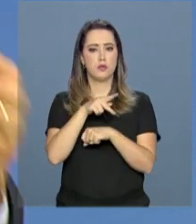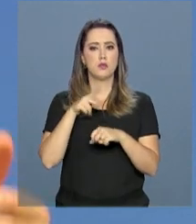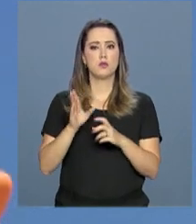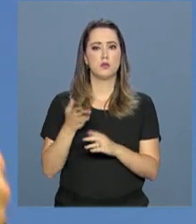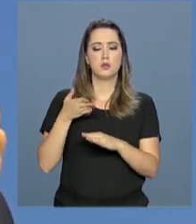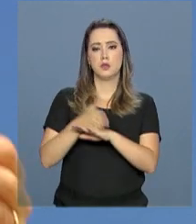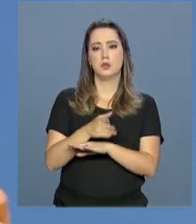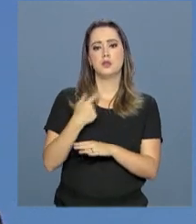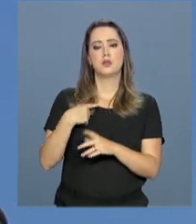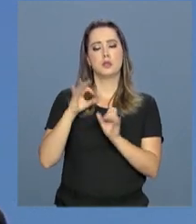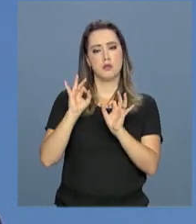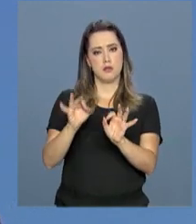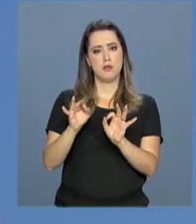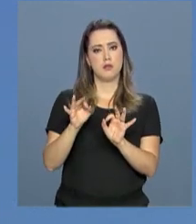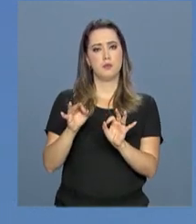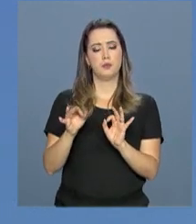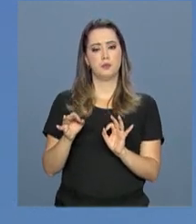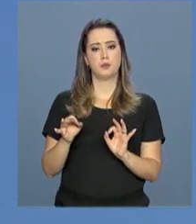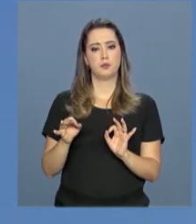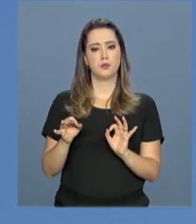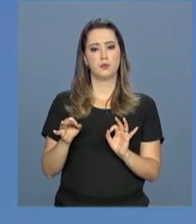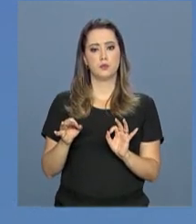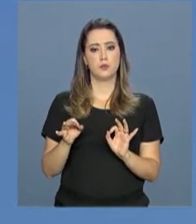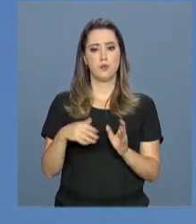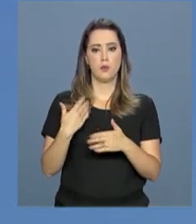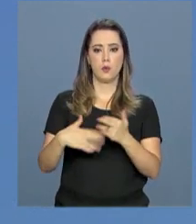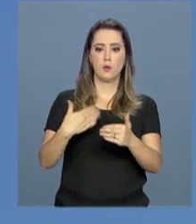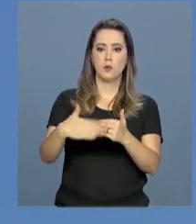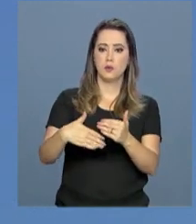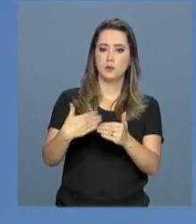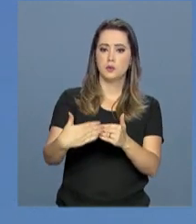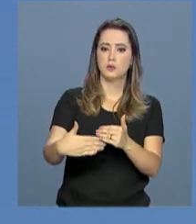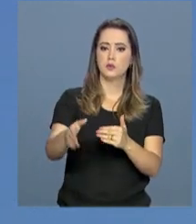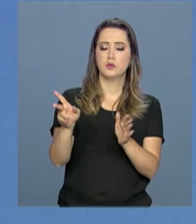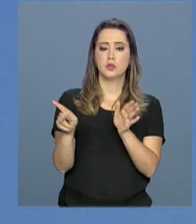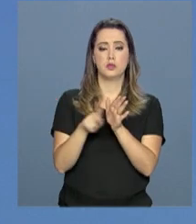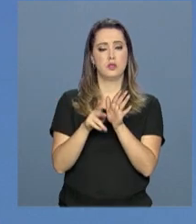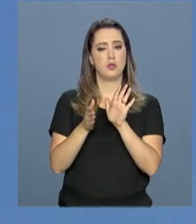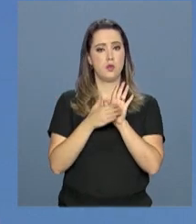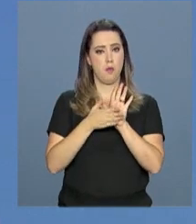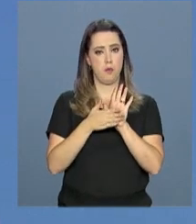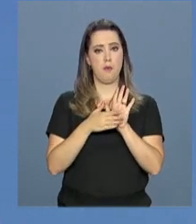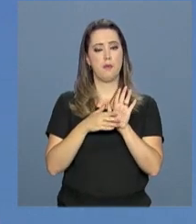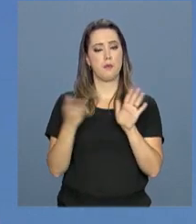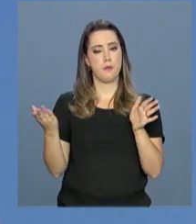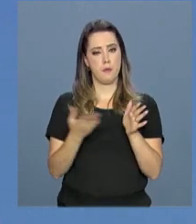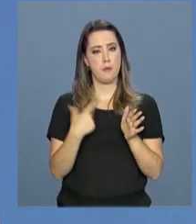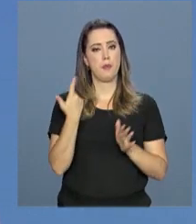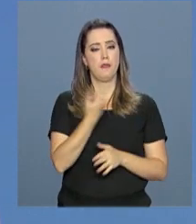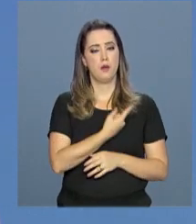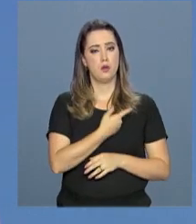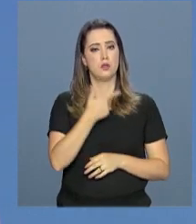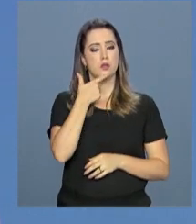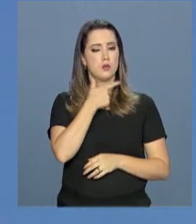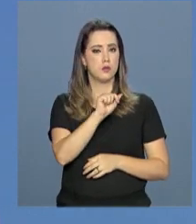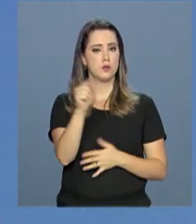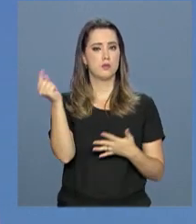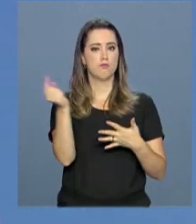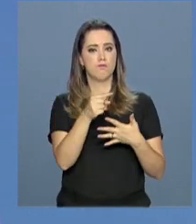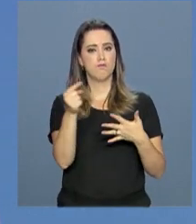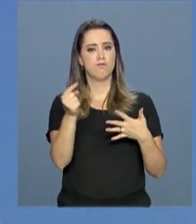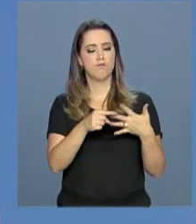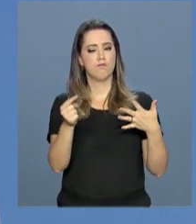ter consequências concretas no avanço da nossa proposta. Nós conseguimos definir pontos